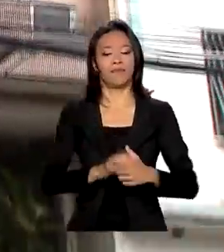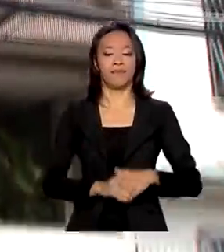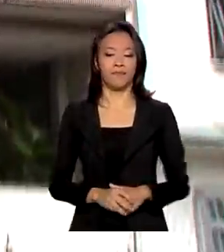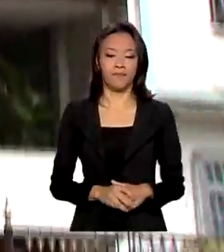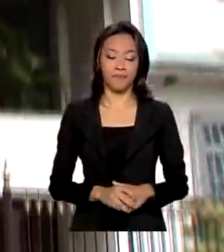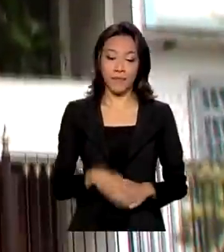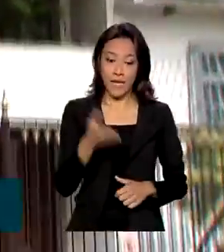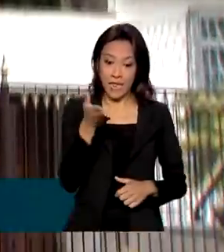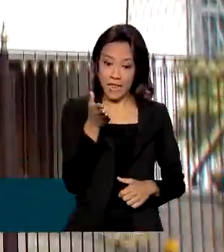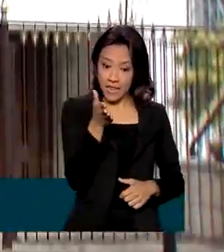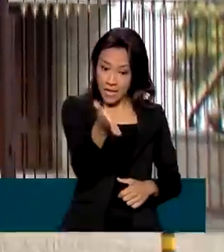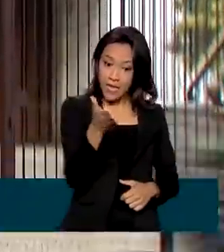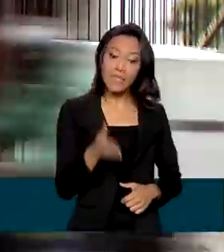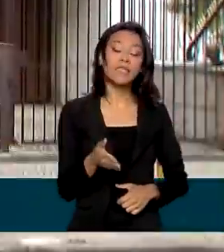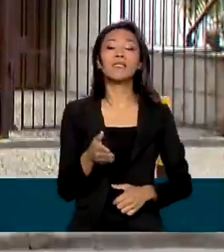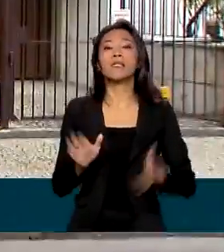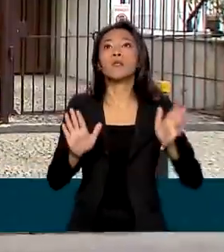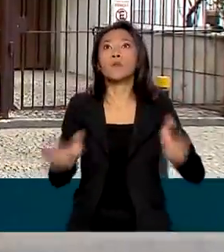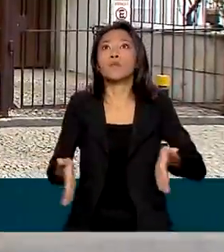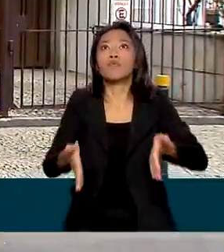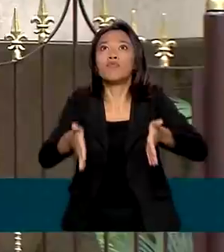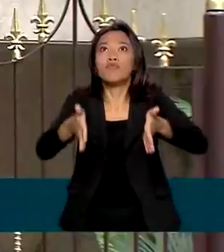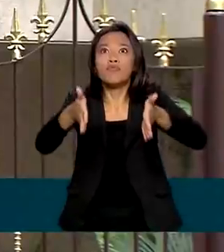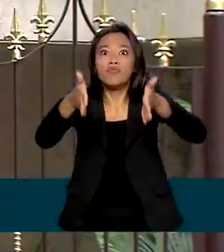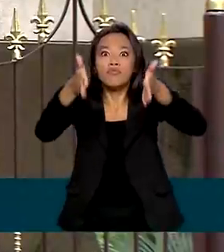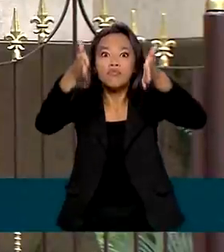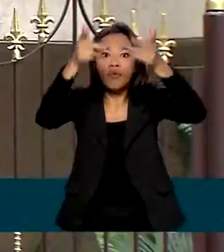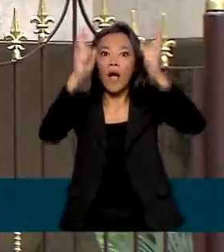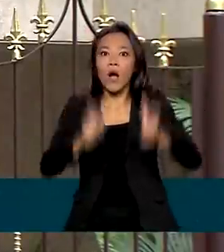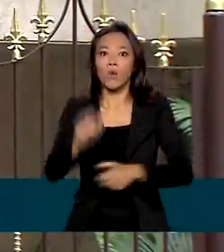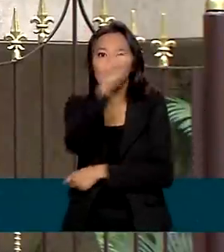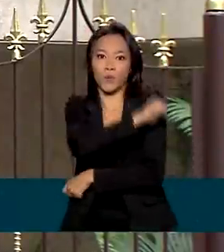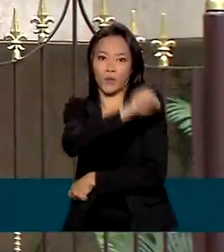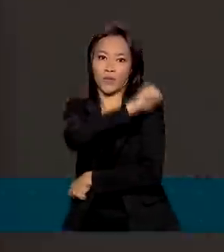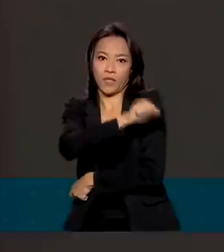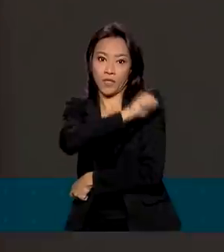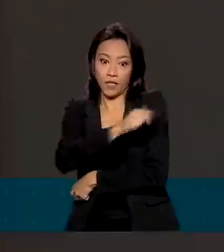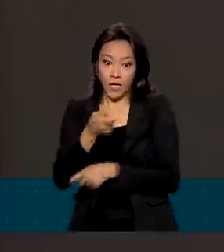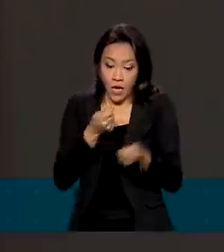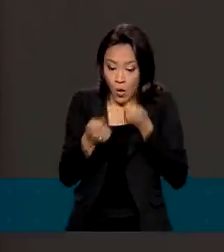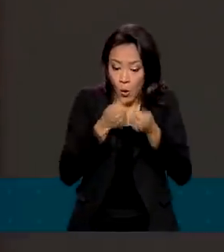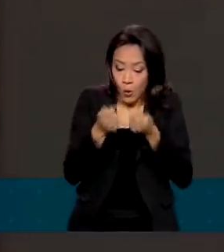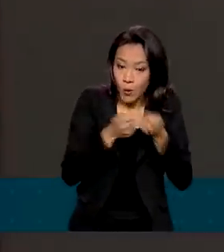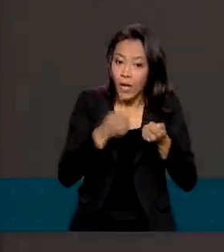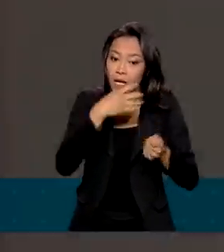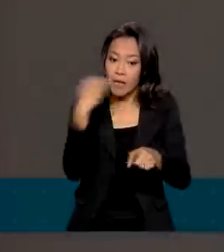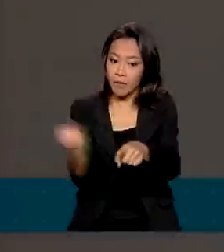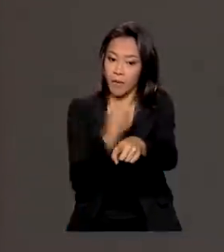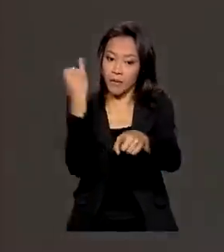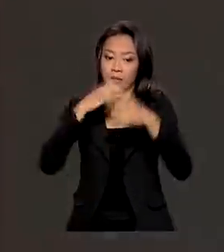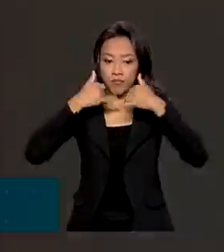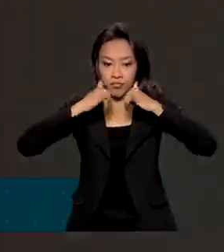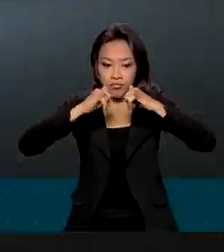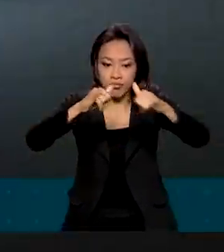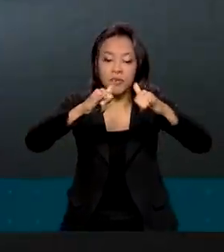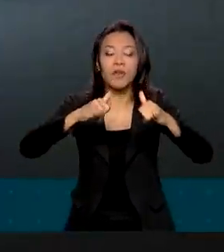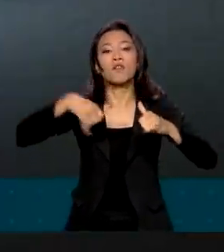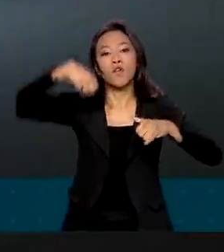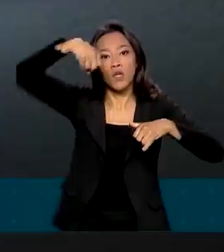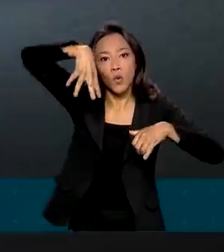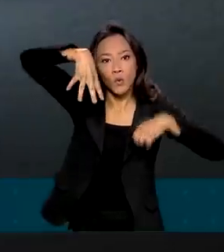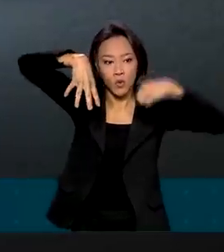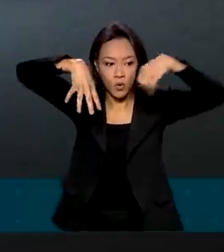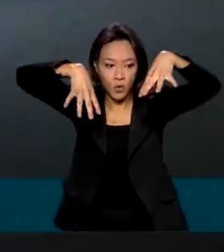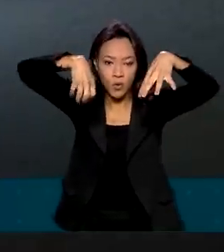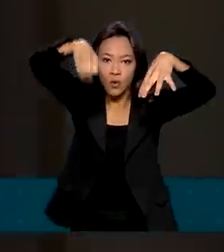Nesse prédio na Tijuca, zona norte do Rio, economia é uma palavra fundamental. Na parte elétrica, foram colocadas lâmpadas de LED,